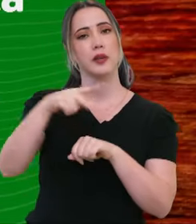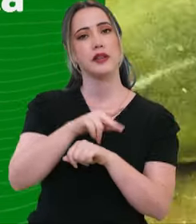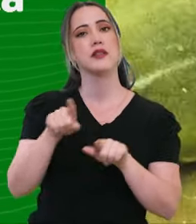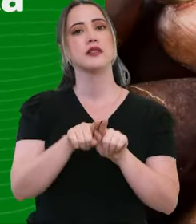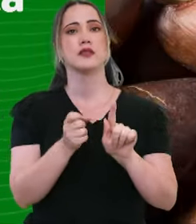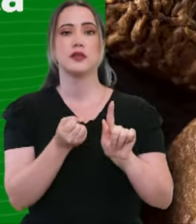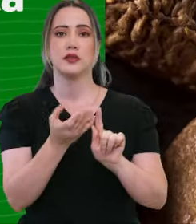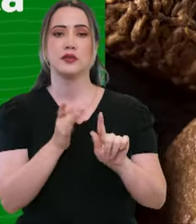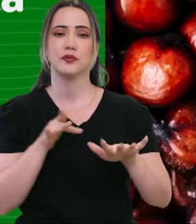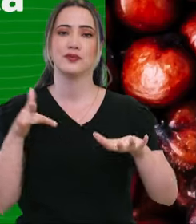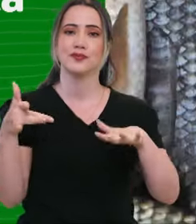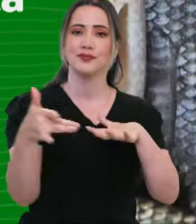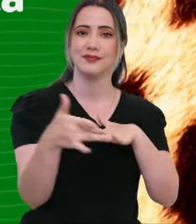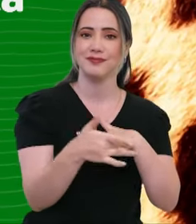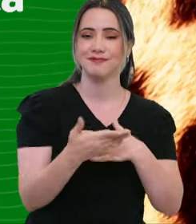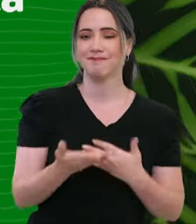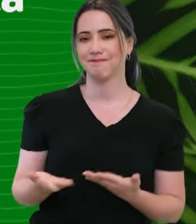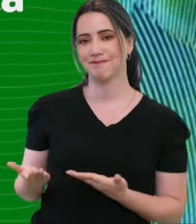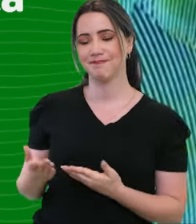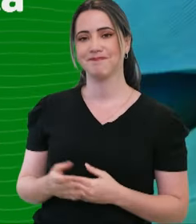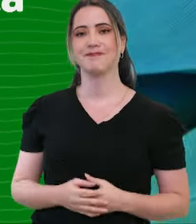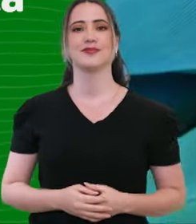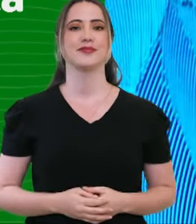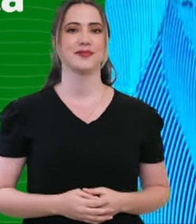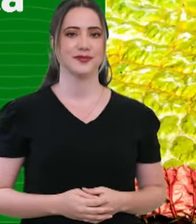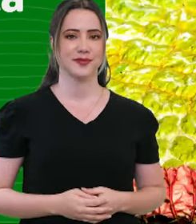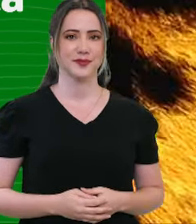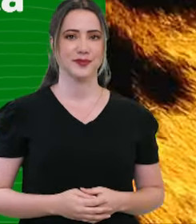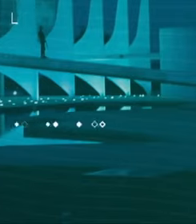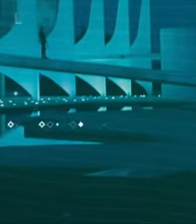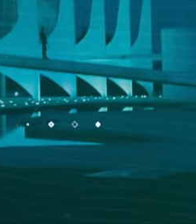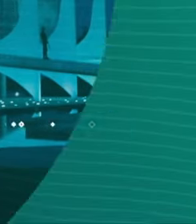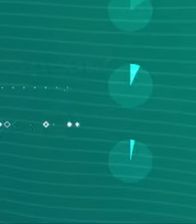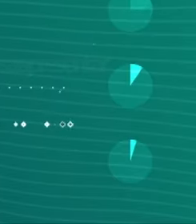todo o país e também nas nossas redes sociais, aqui no canal GOV.